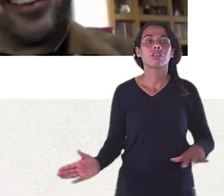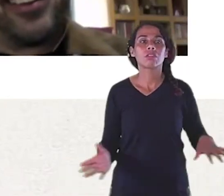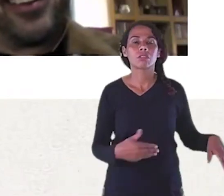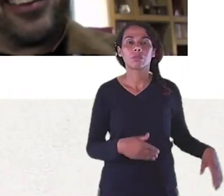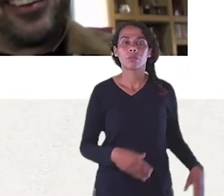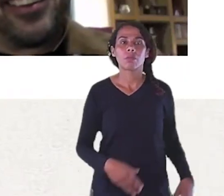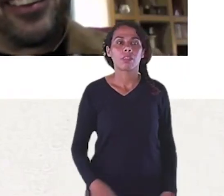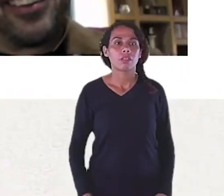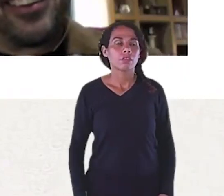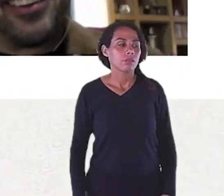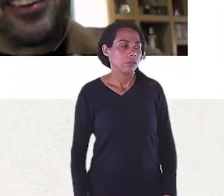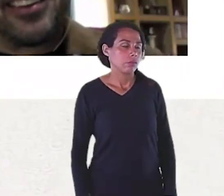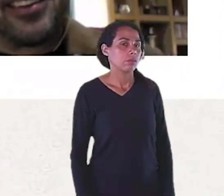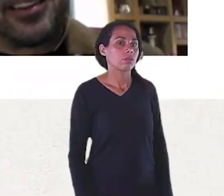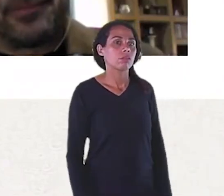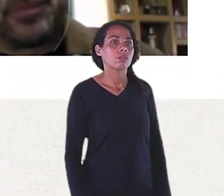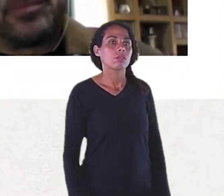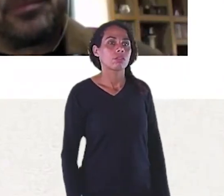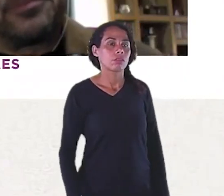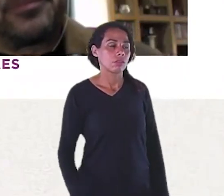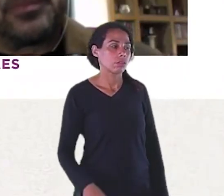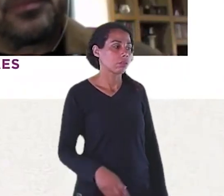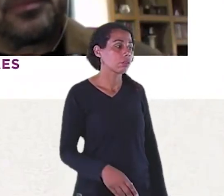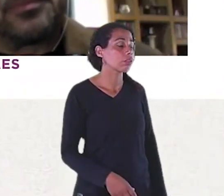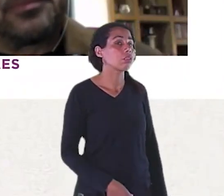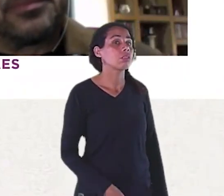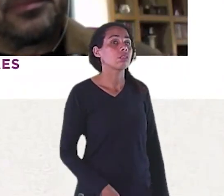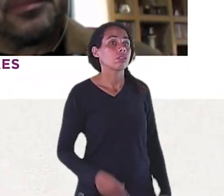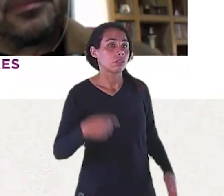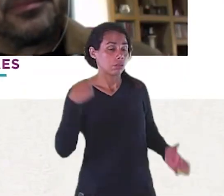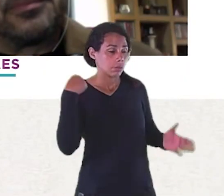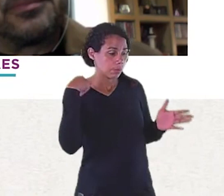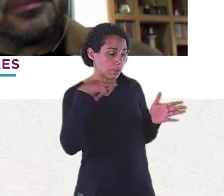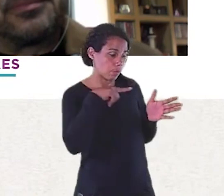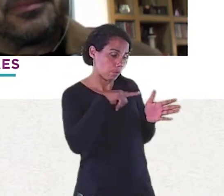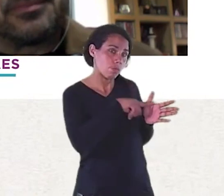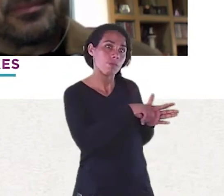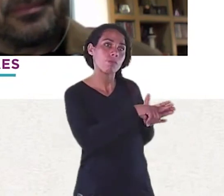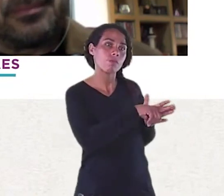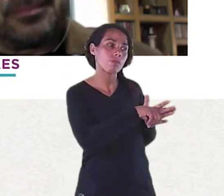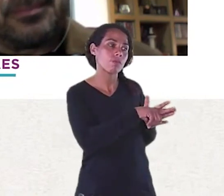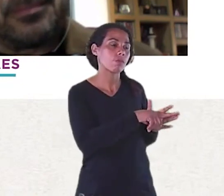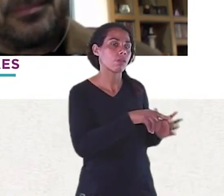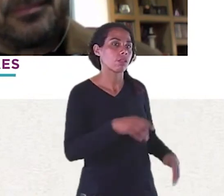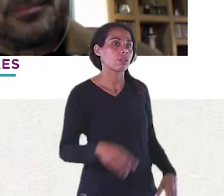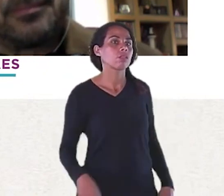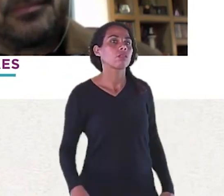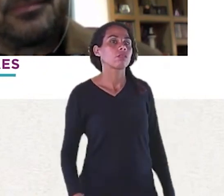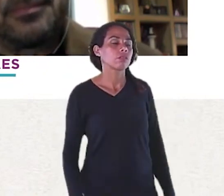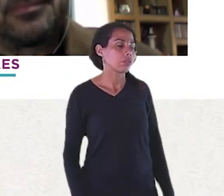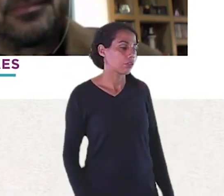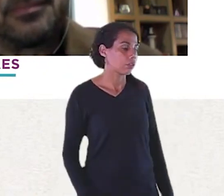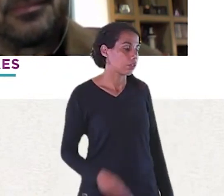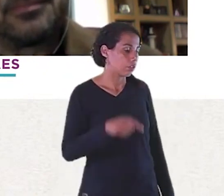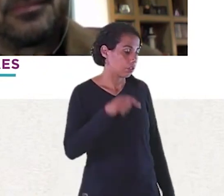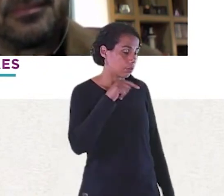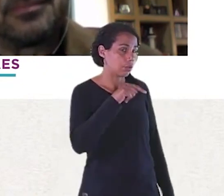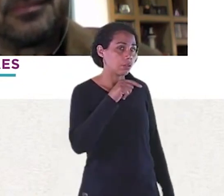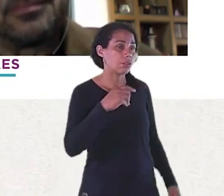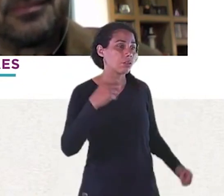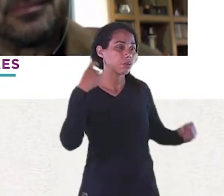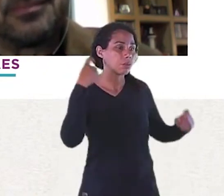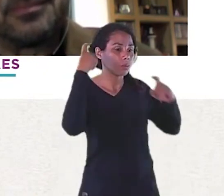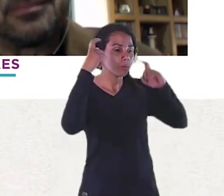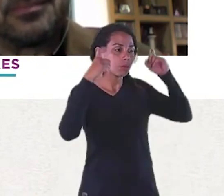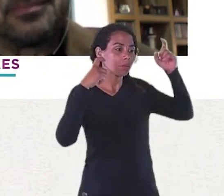querido E a sua preocupação Pelas Não só pela manutenção E respeito aos arquitetos Mas